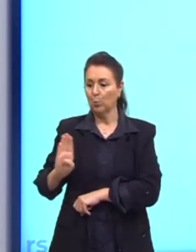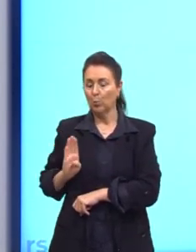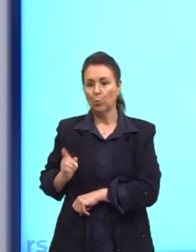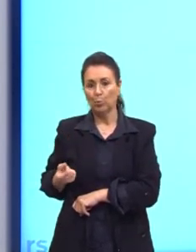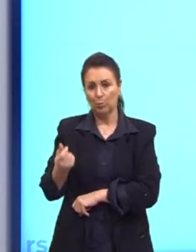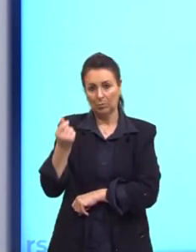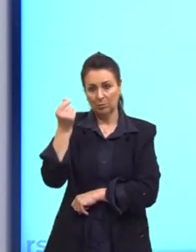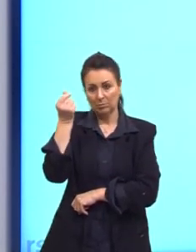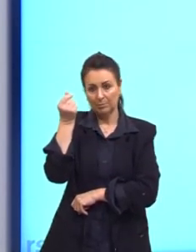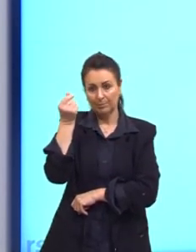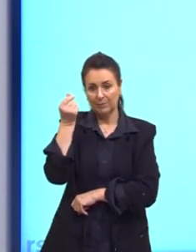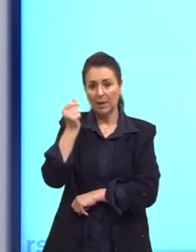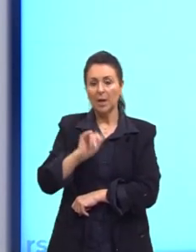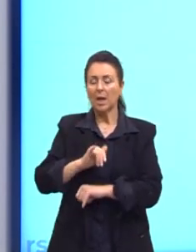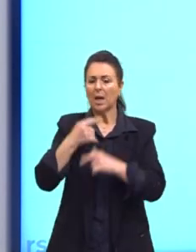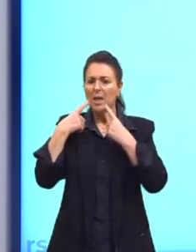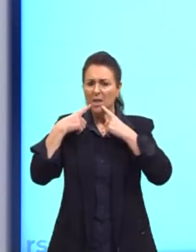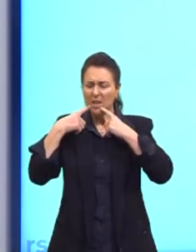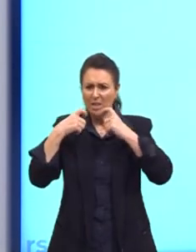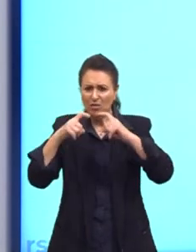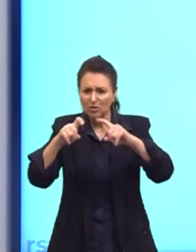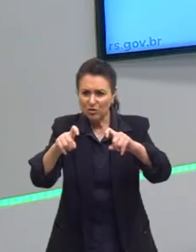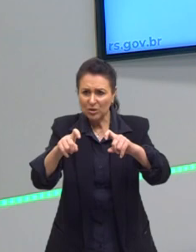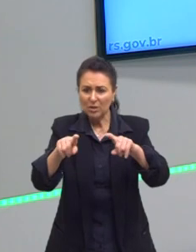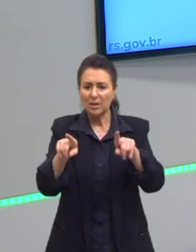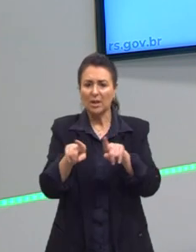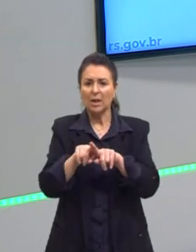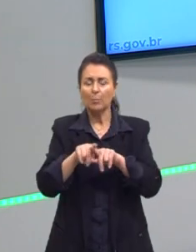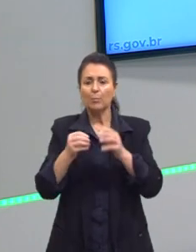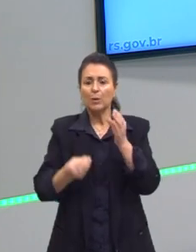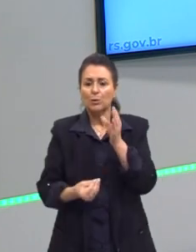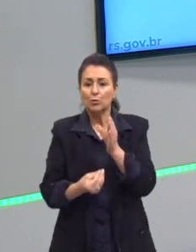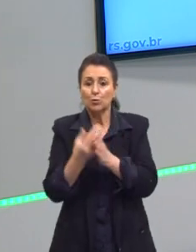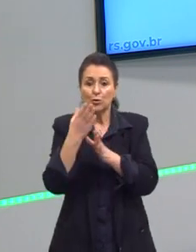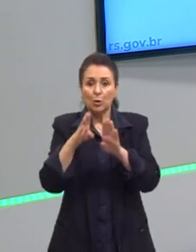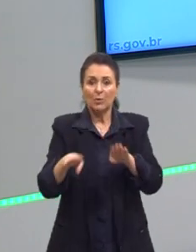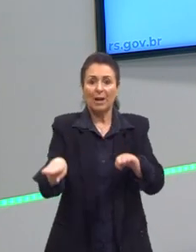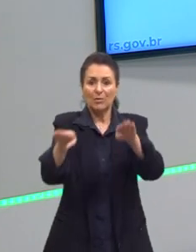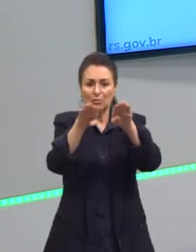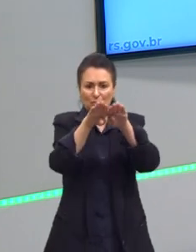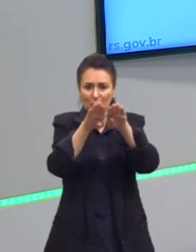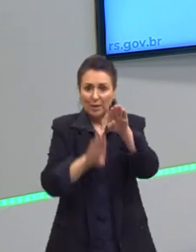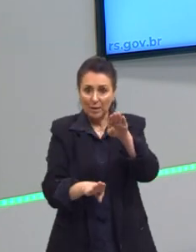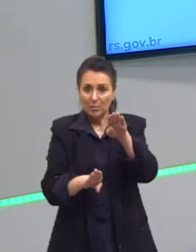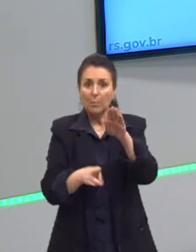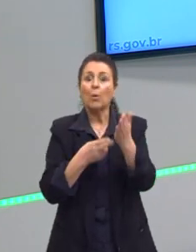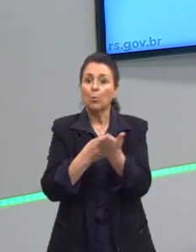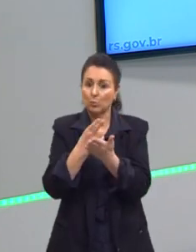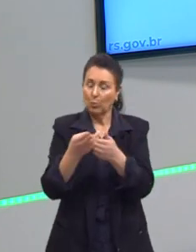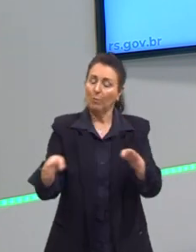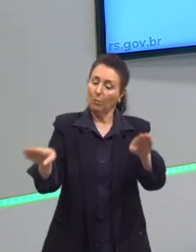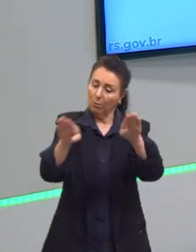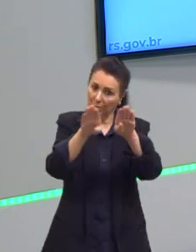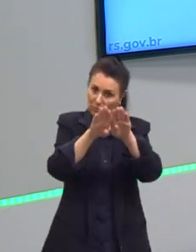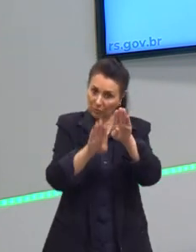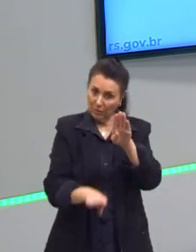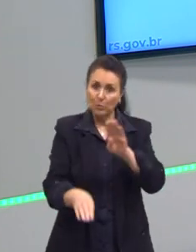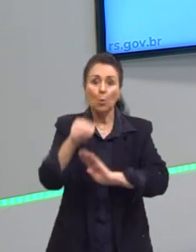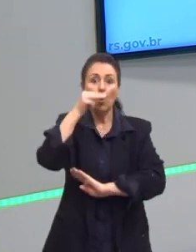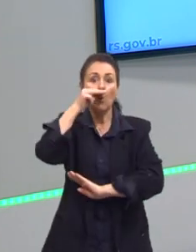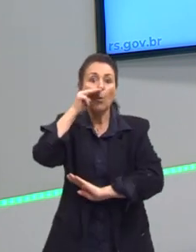é um Estado burguês. Ele surgiu das desigualdades para manter as desigualdades. E, portanto, Marx propõe